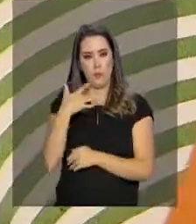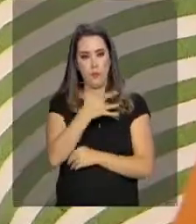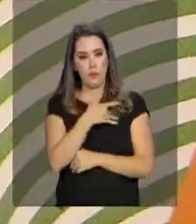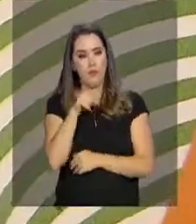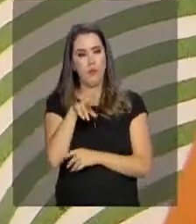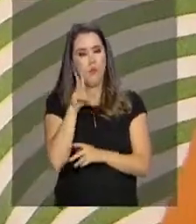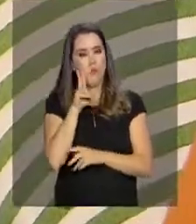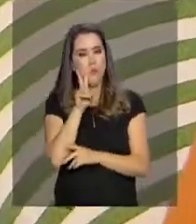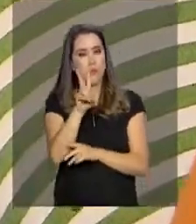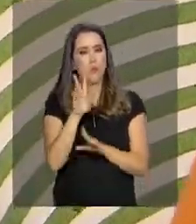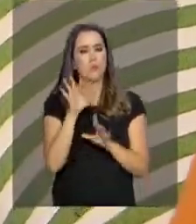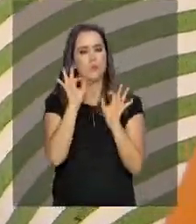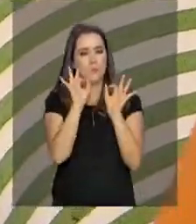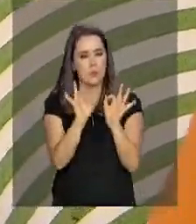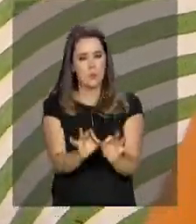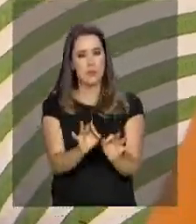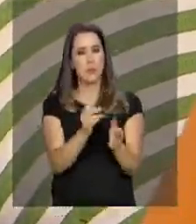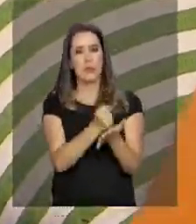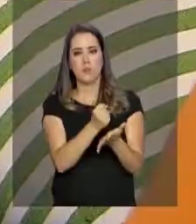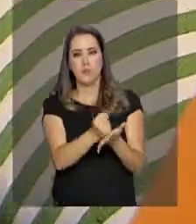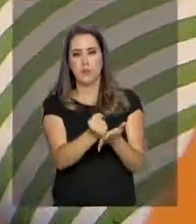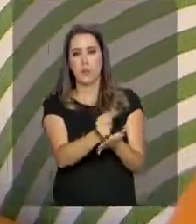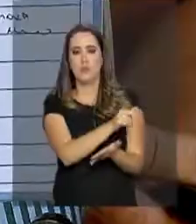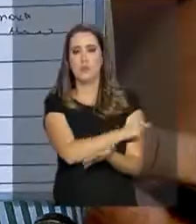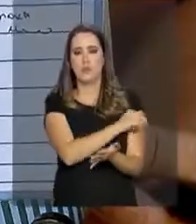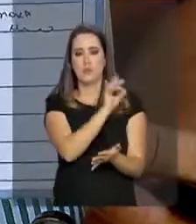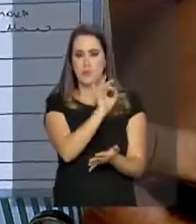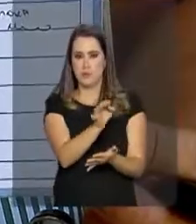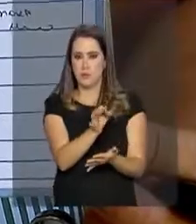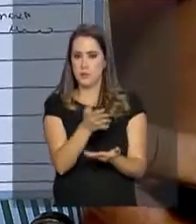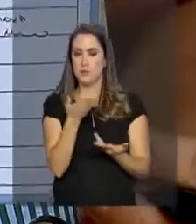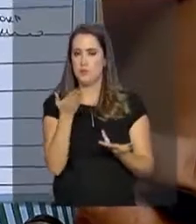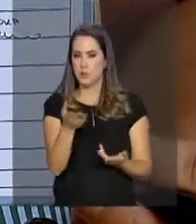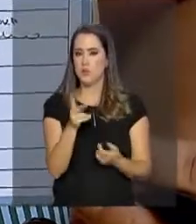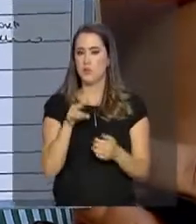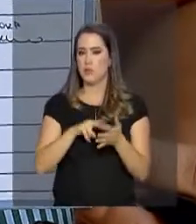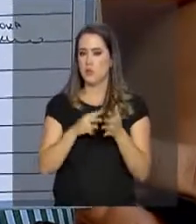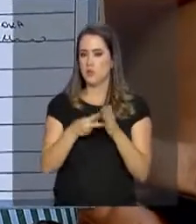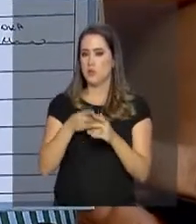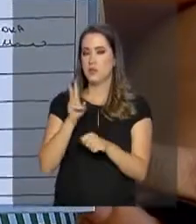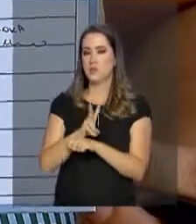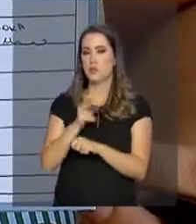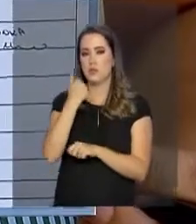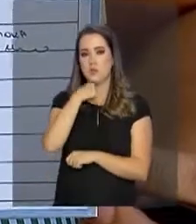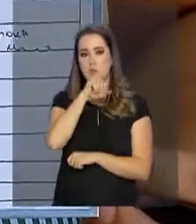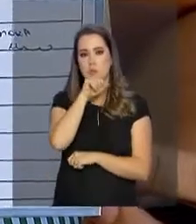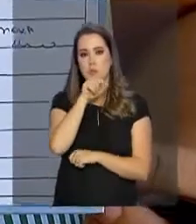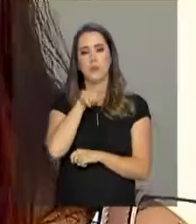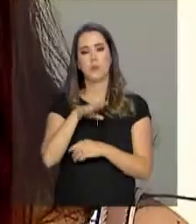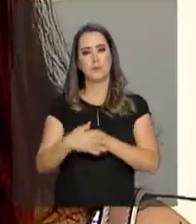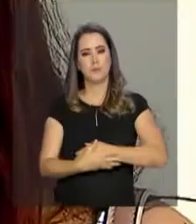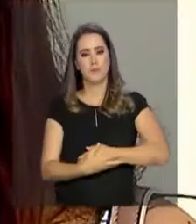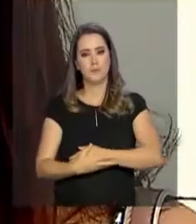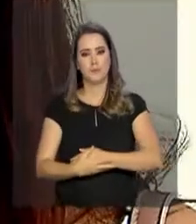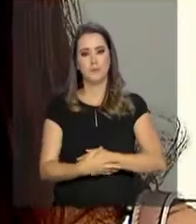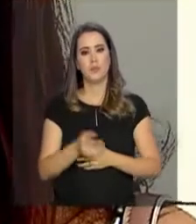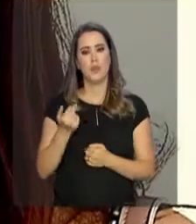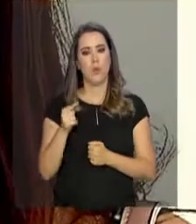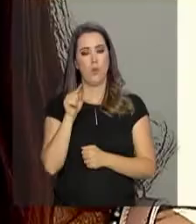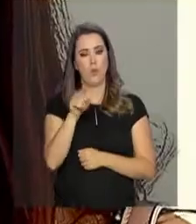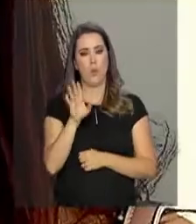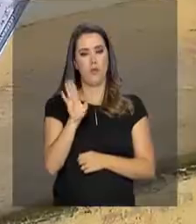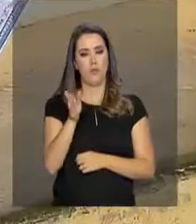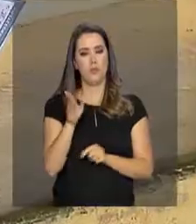e veja se está em dia com as vacinas. Isso significa proteção para a mãe e para o bebê. Foi o que fez